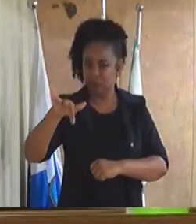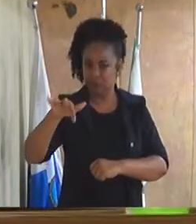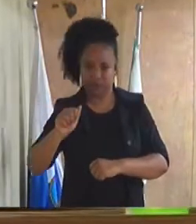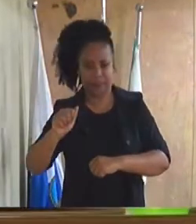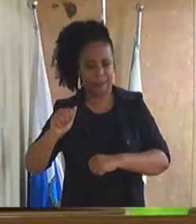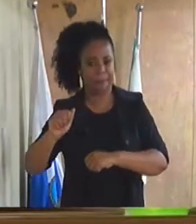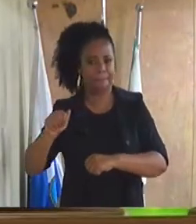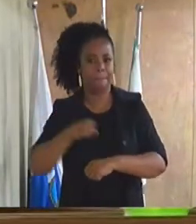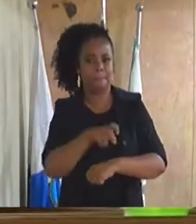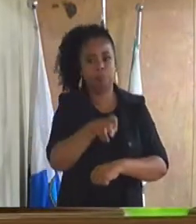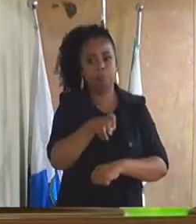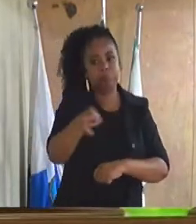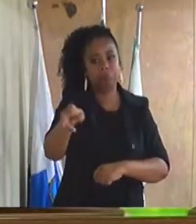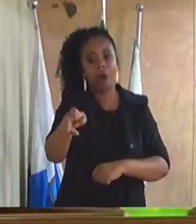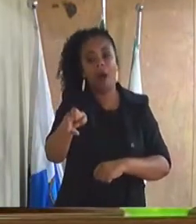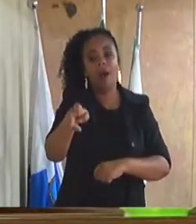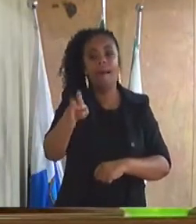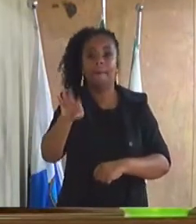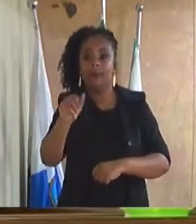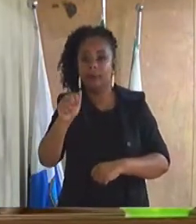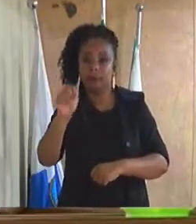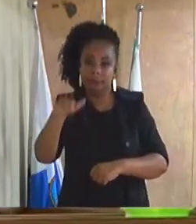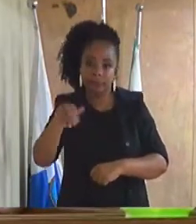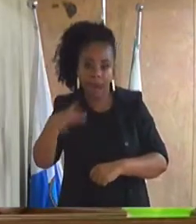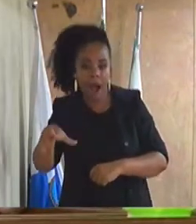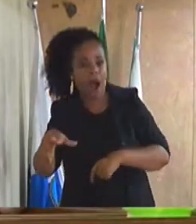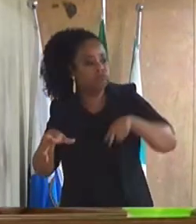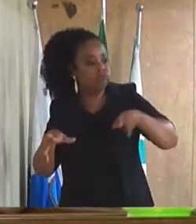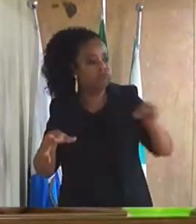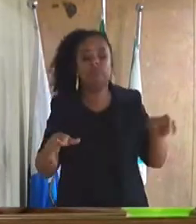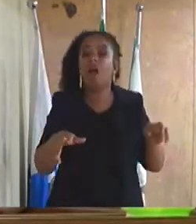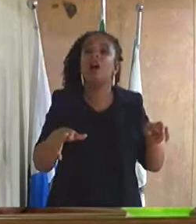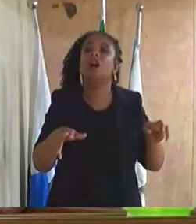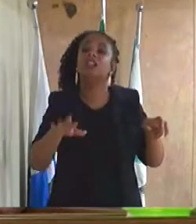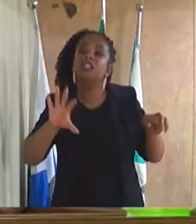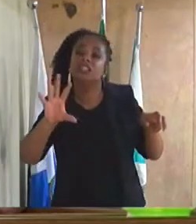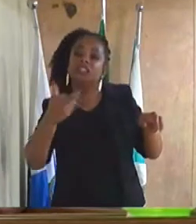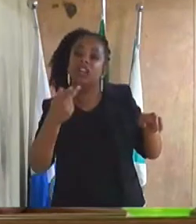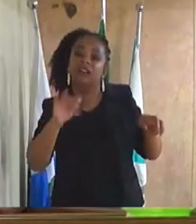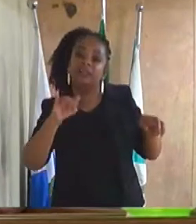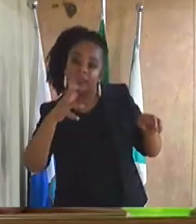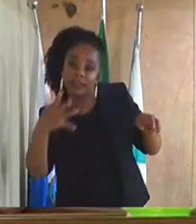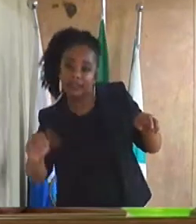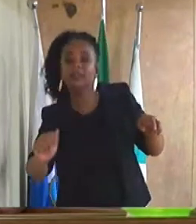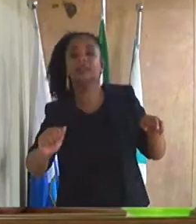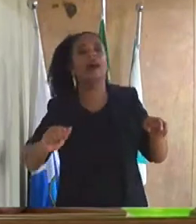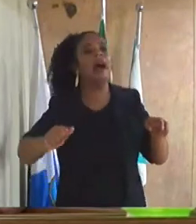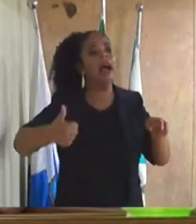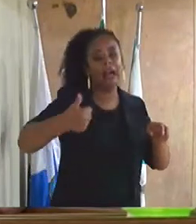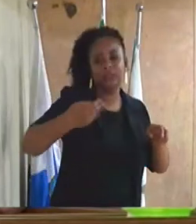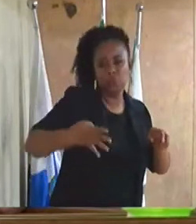outro carro na Chacrinha, Bela Vista, Santa Tereza, 14 de julho,